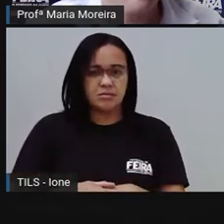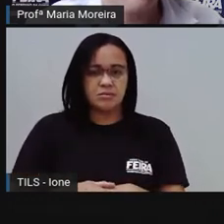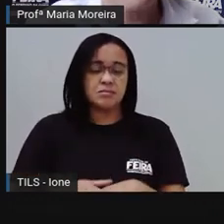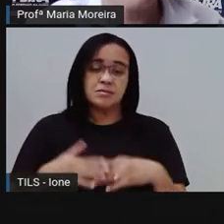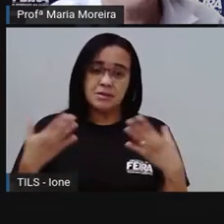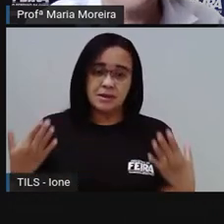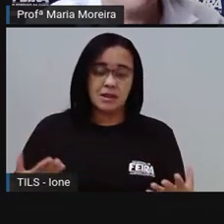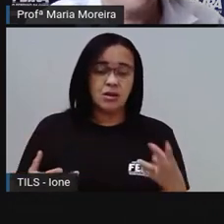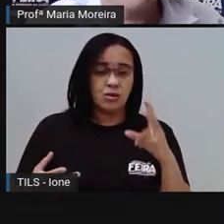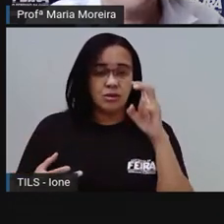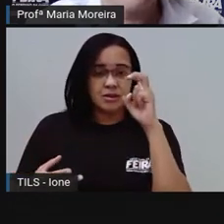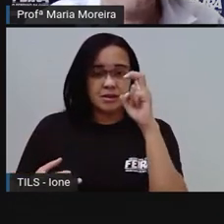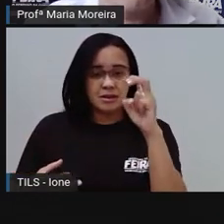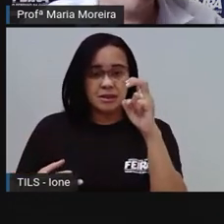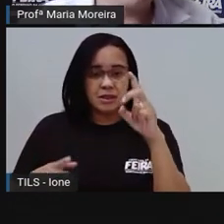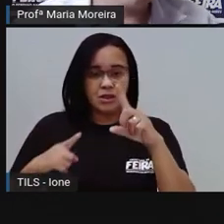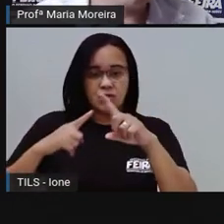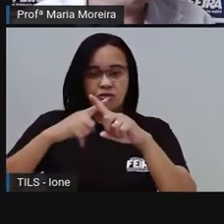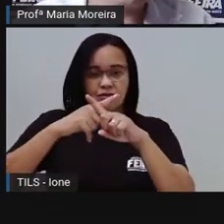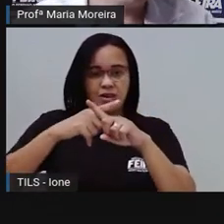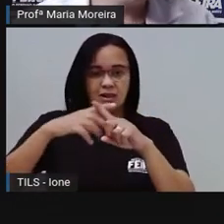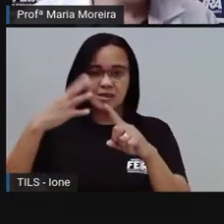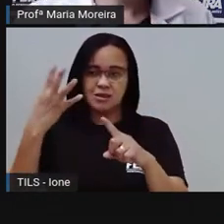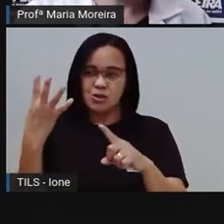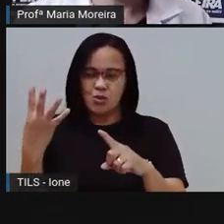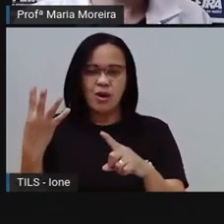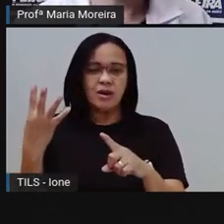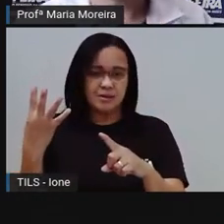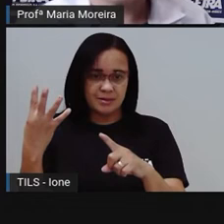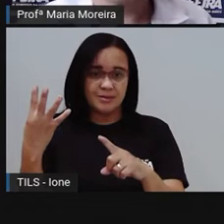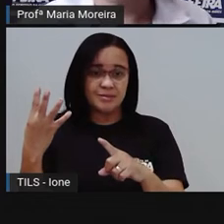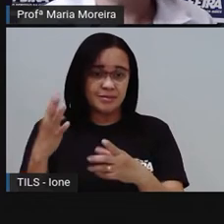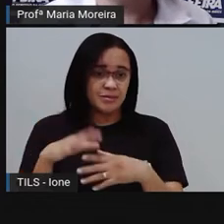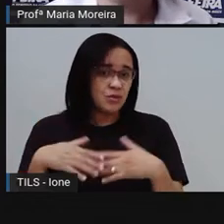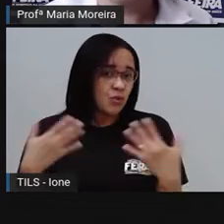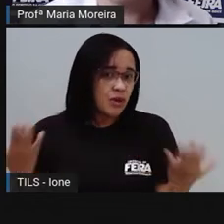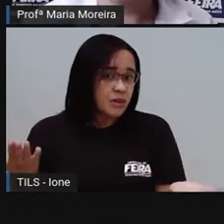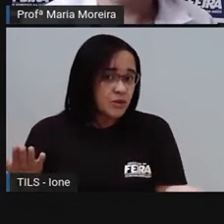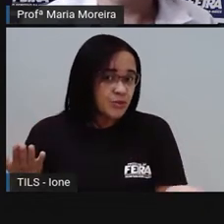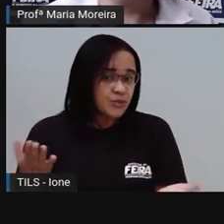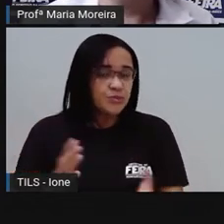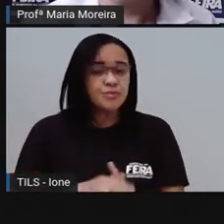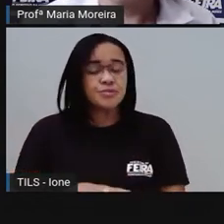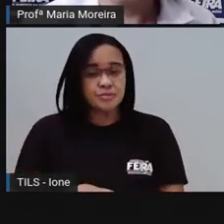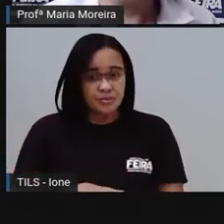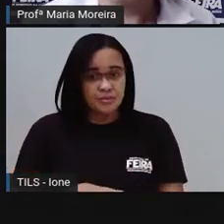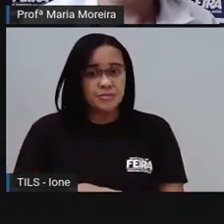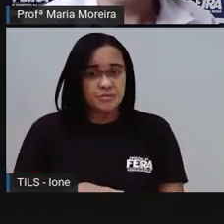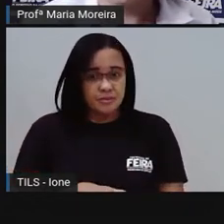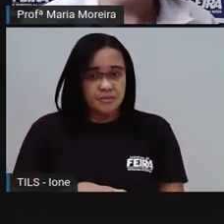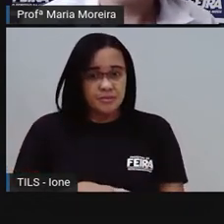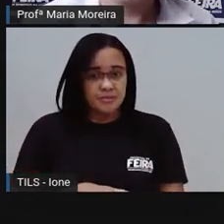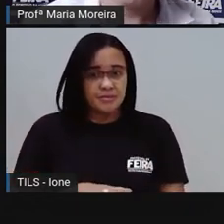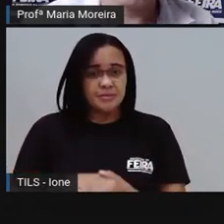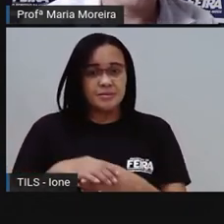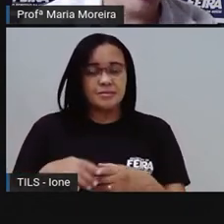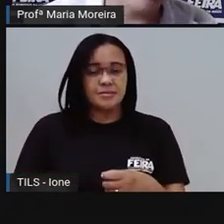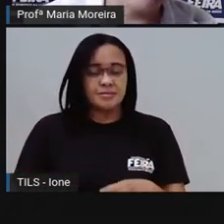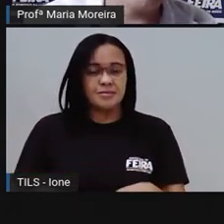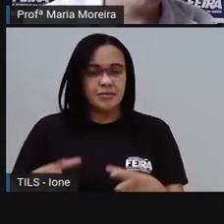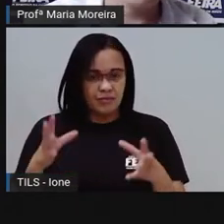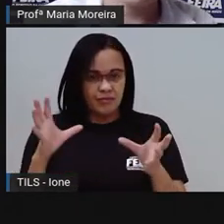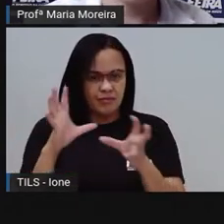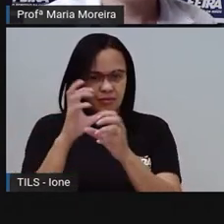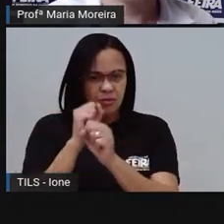Quatro. E aí, embaixo está agora, cinco vezes quatro são o quê, ó? Vamos lá? Vamos contar